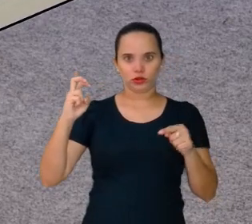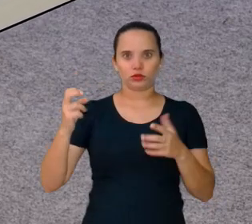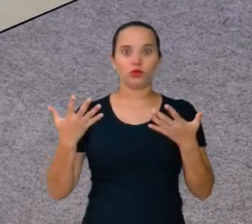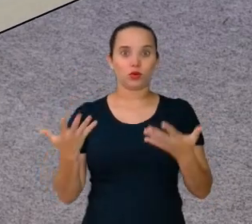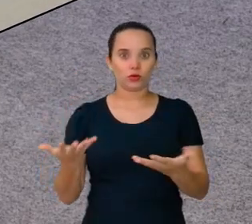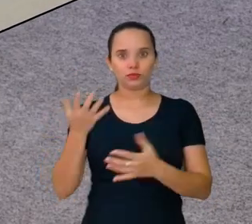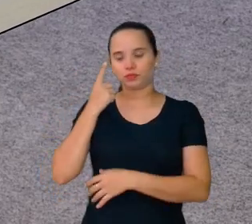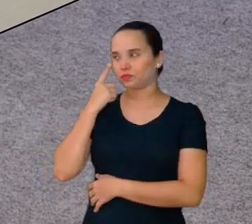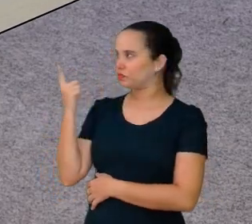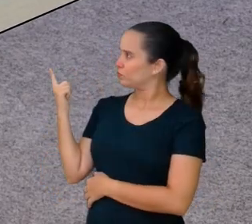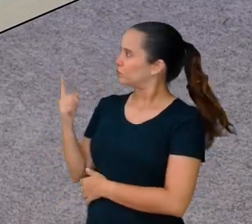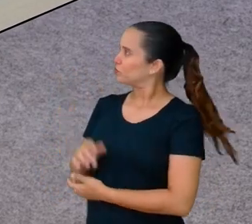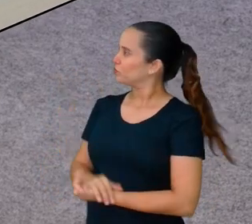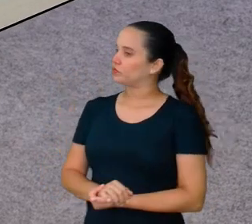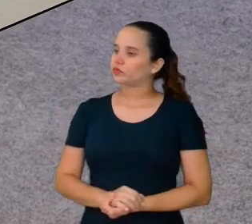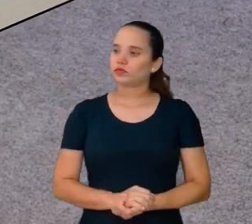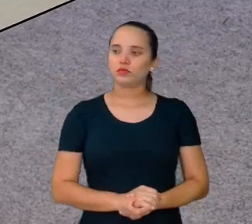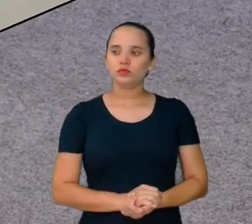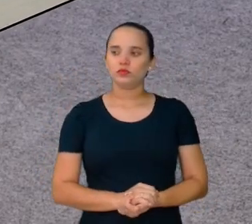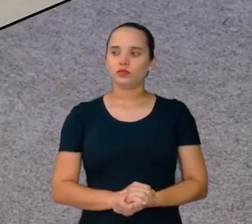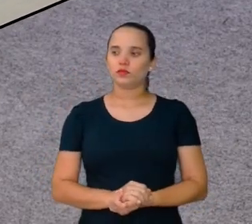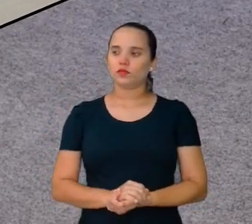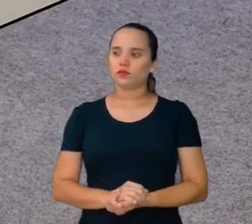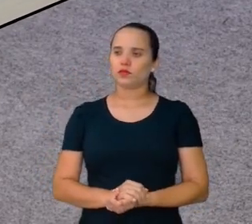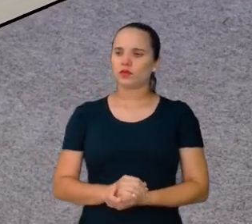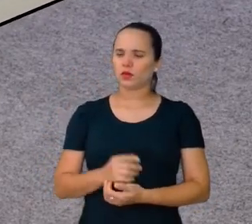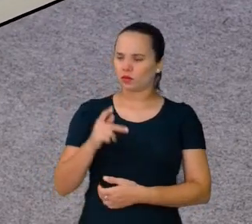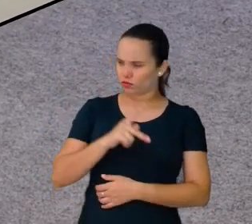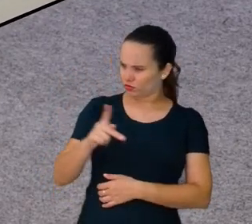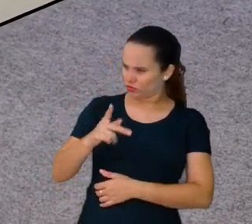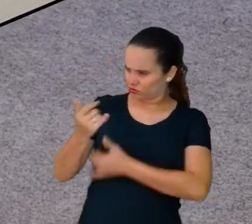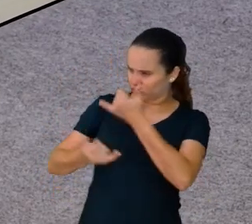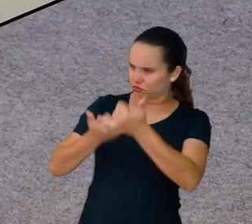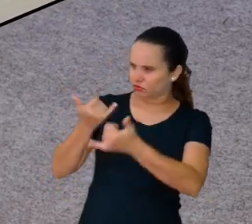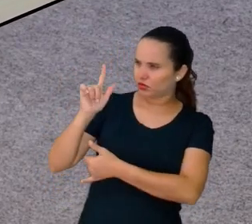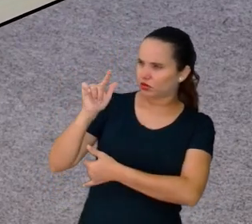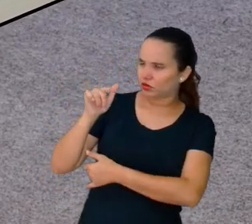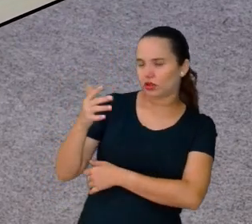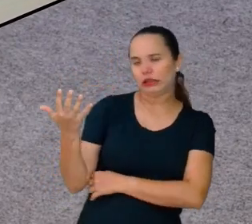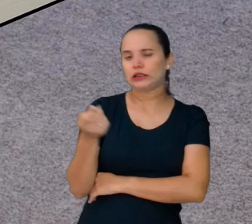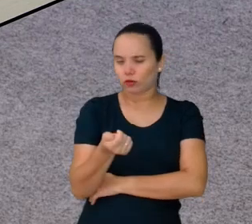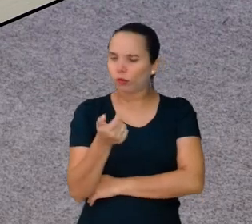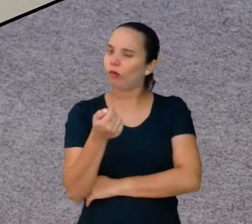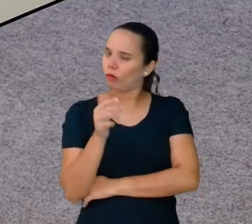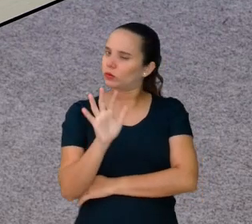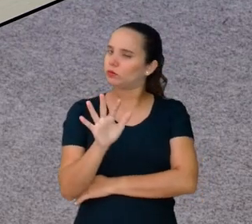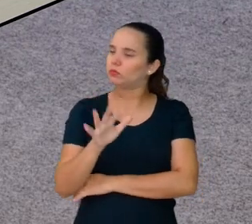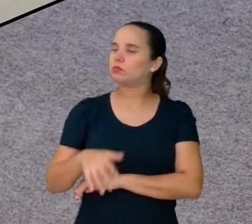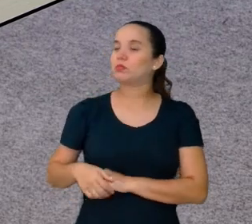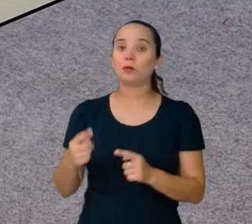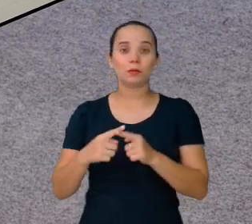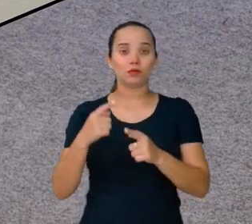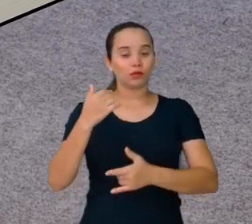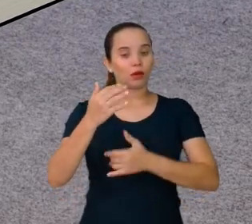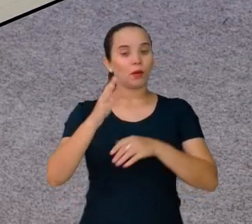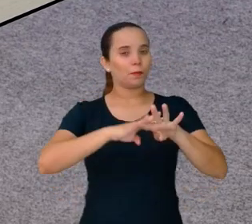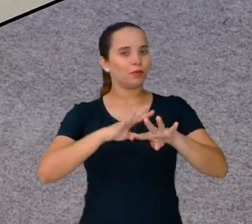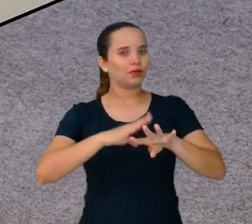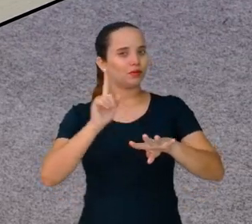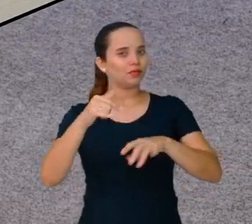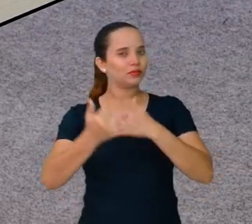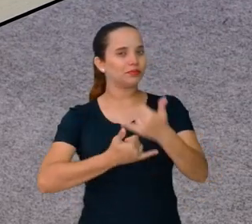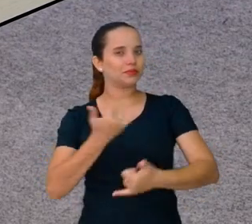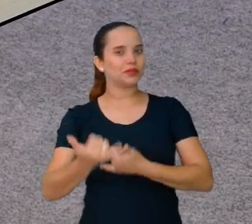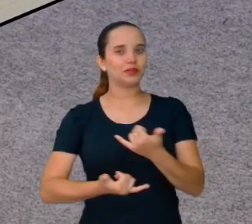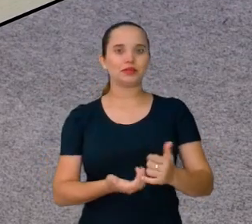Vou completar. Estou completando. Você só está brincando. É mais ou menos isso. Matemática é uma brincadeira. Vê que é divertido.